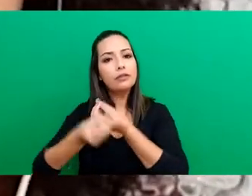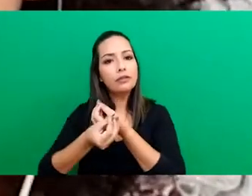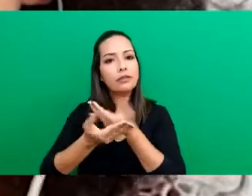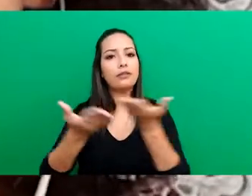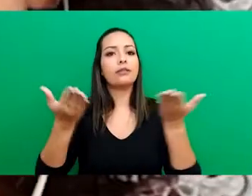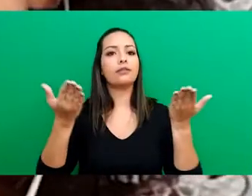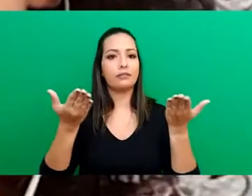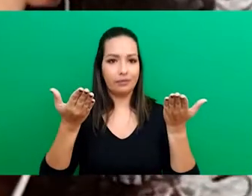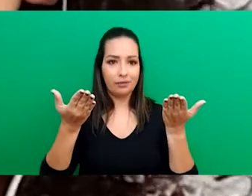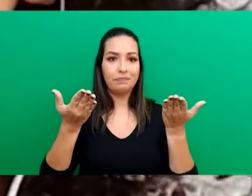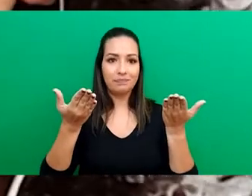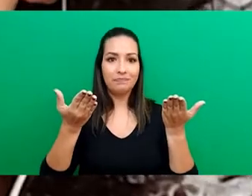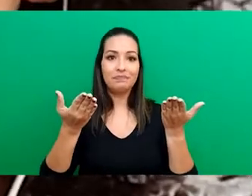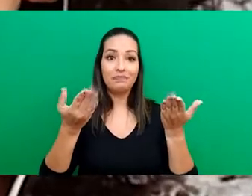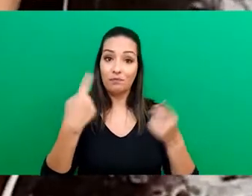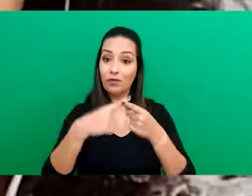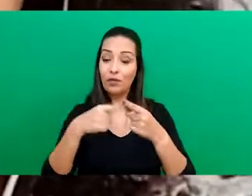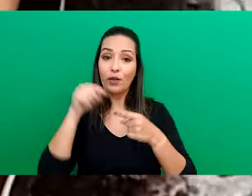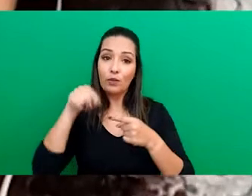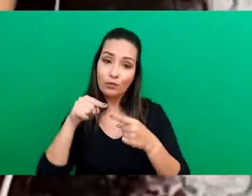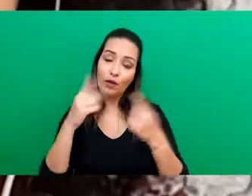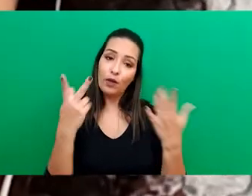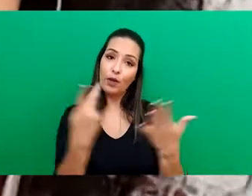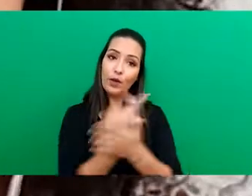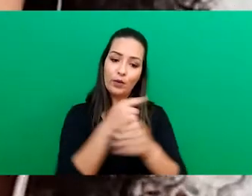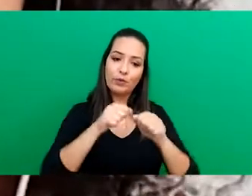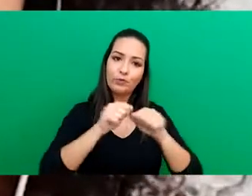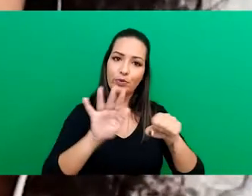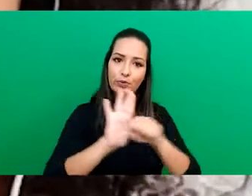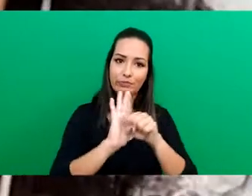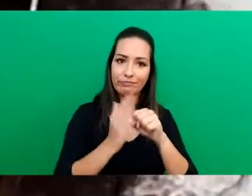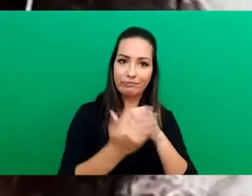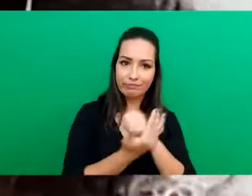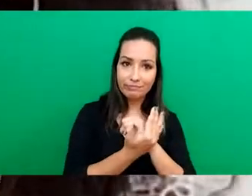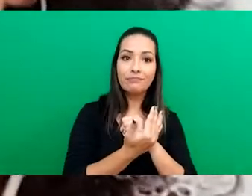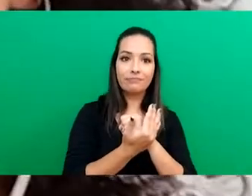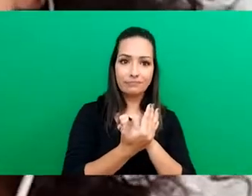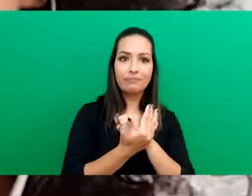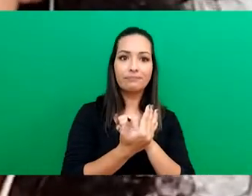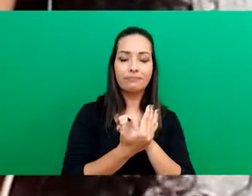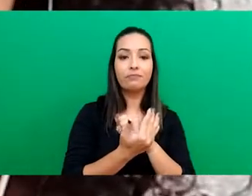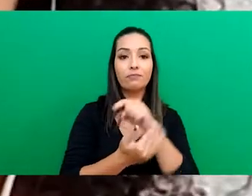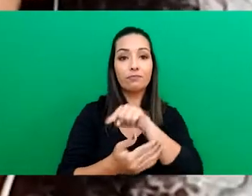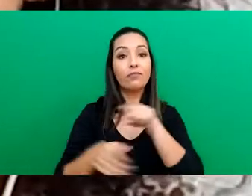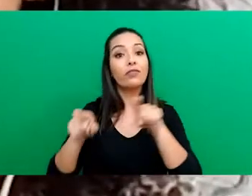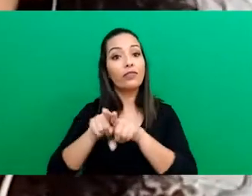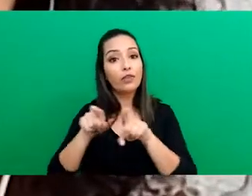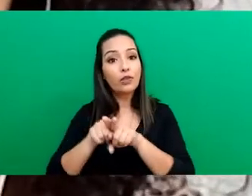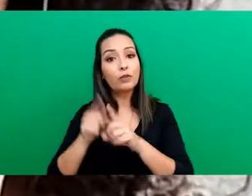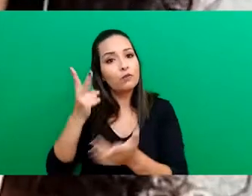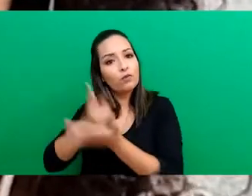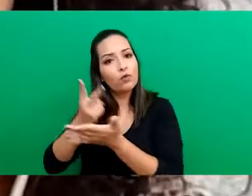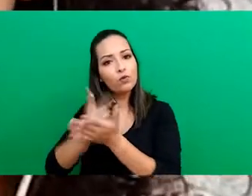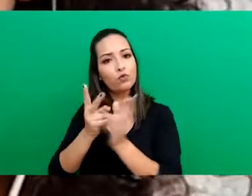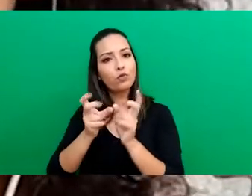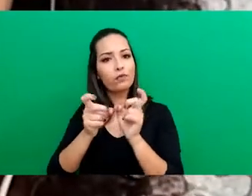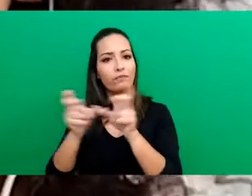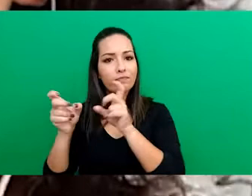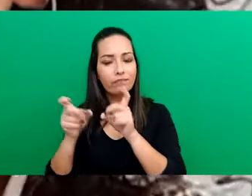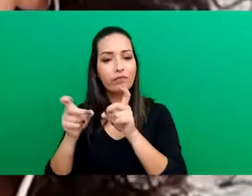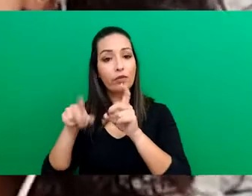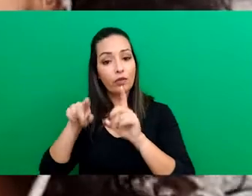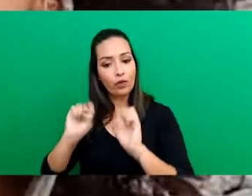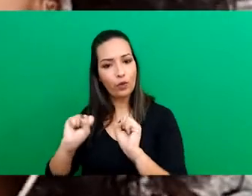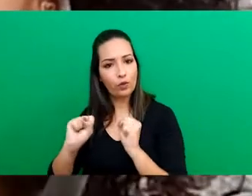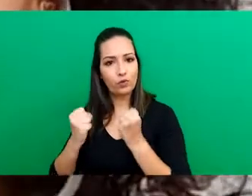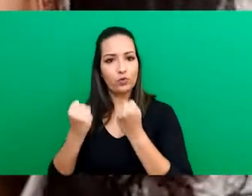a entrega em residência, devido ao processo do coronavírus, e para manter a venda e